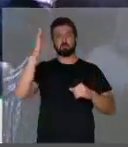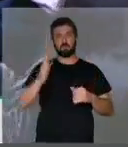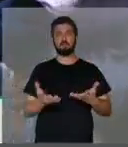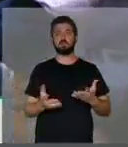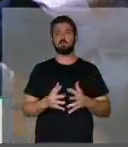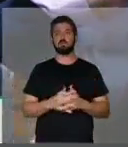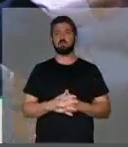Brasil. Muito obrigado. Muito obrigado.